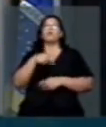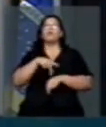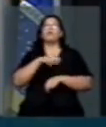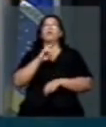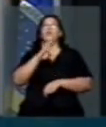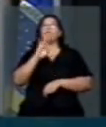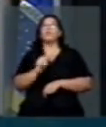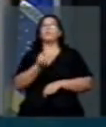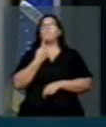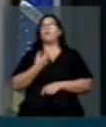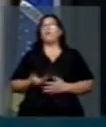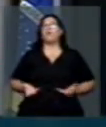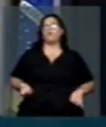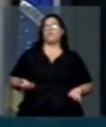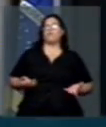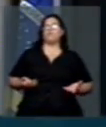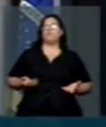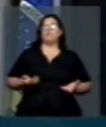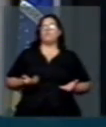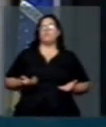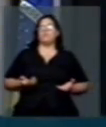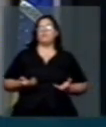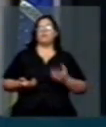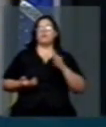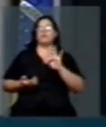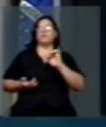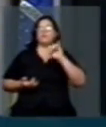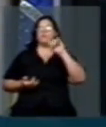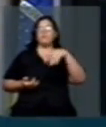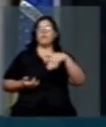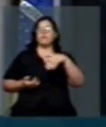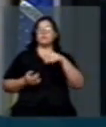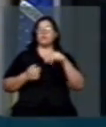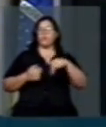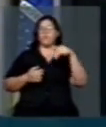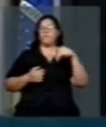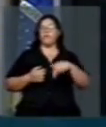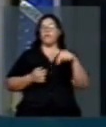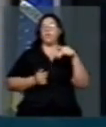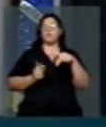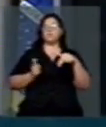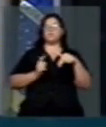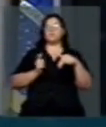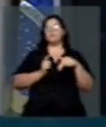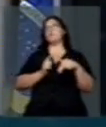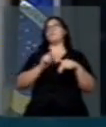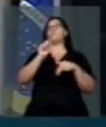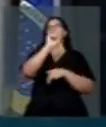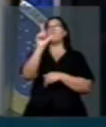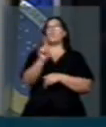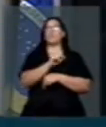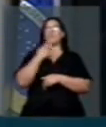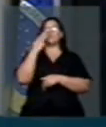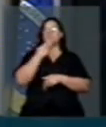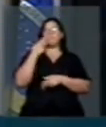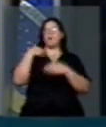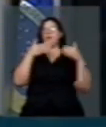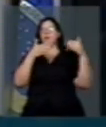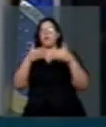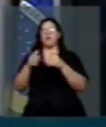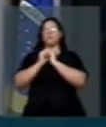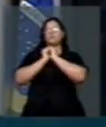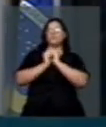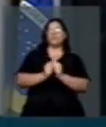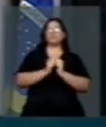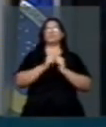sem ser torturado, no final da novela Amor e Revolução, ele teve a lua de mel com o Dilma Rousseff, pegando armas